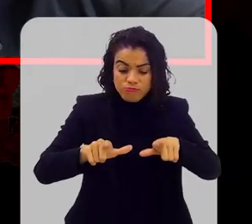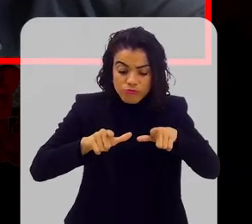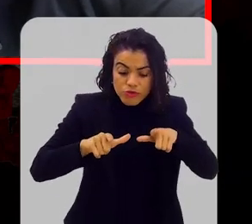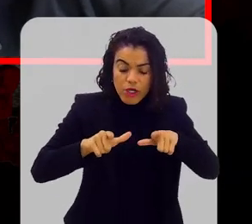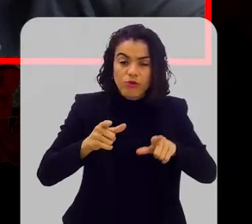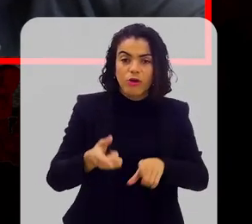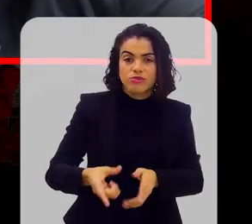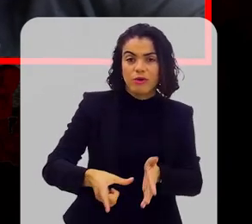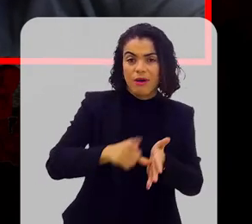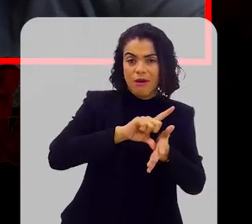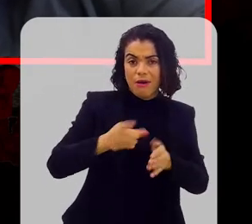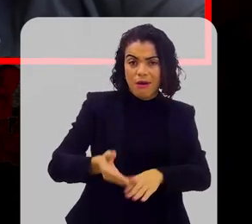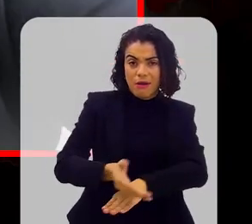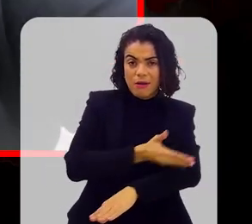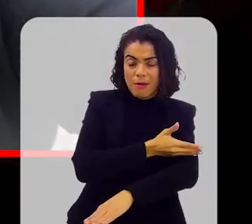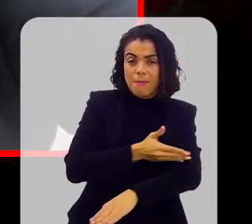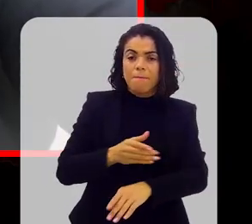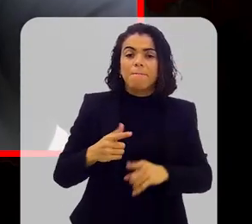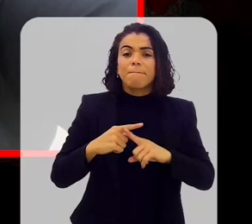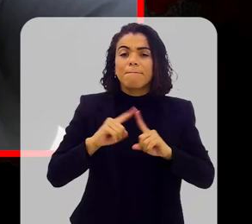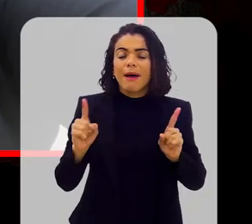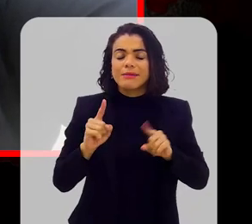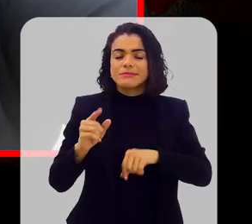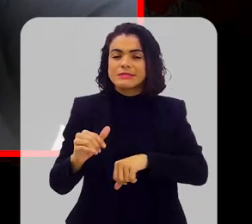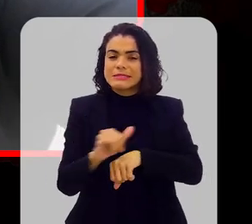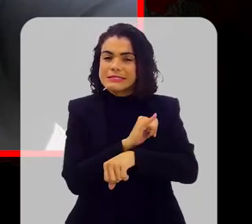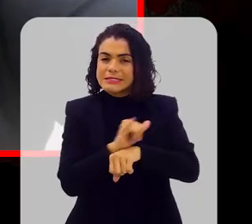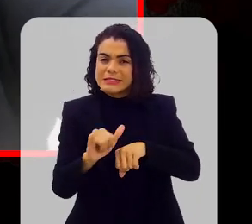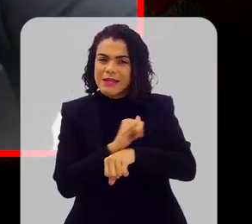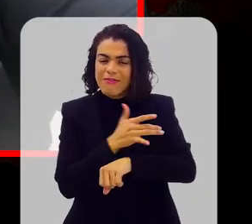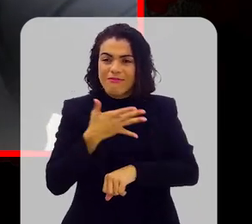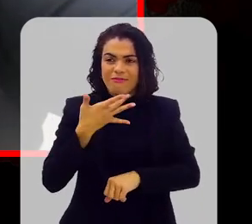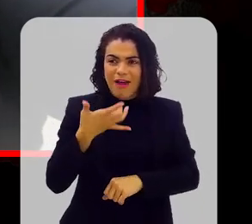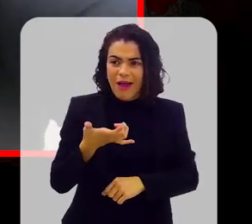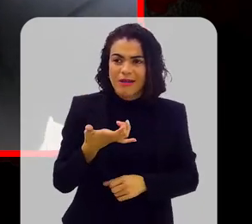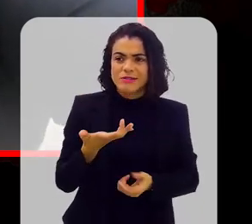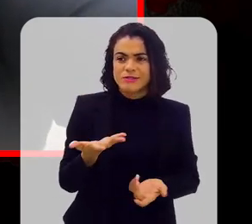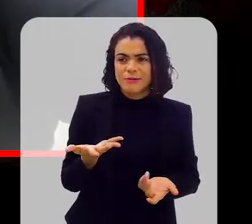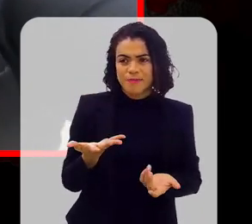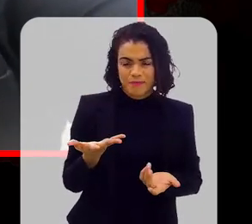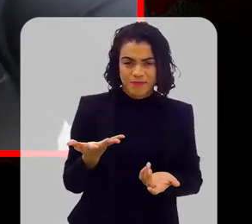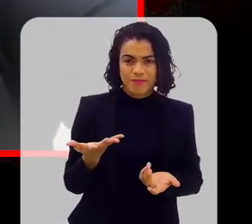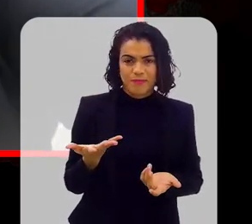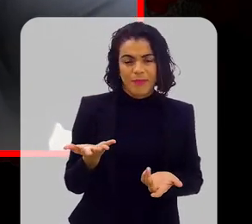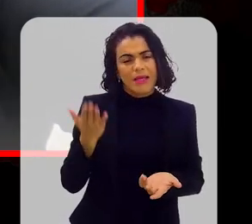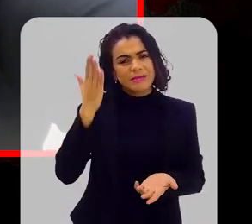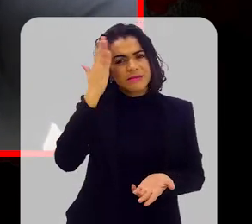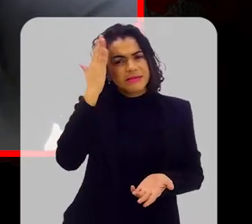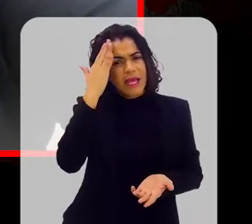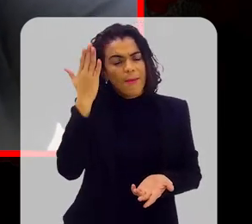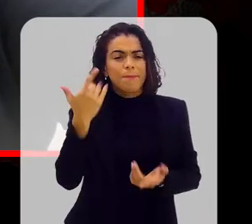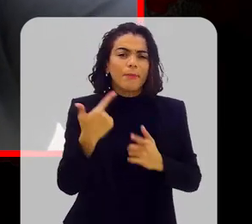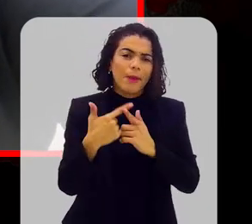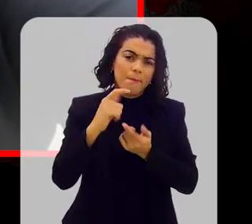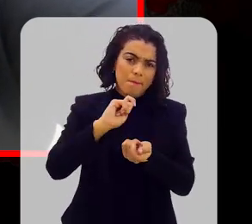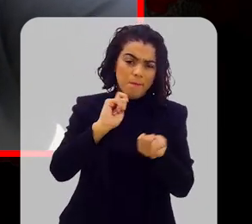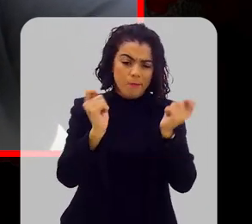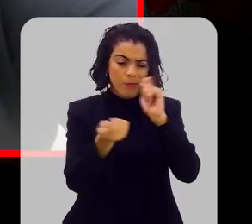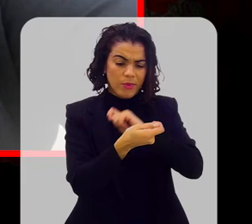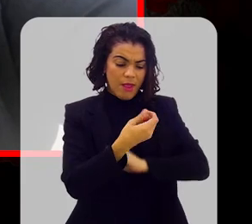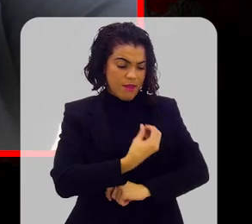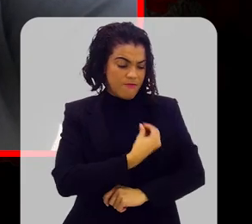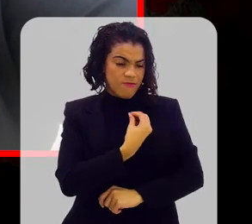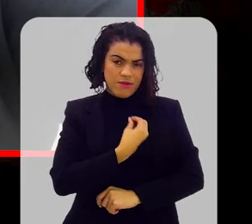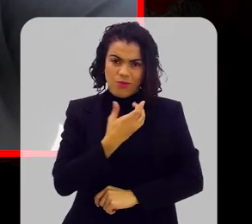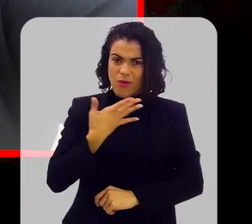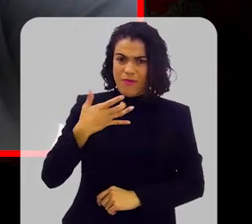diagnóstico mais precoce, mas as medidas mais fáceis do dia a dia, quer dizer, a sabe que o andar de vida não uma coisa fácil, se mudar seus hábitos de